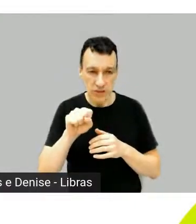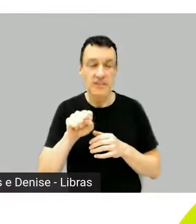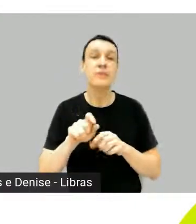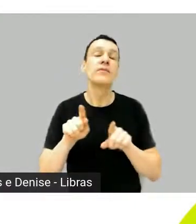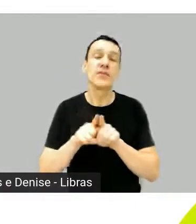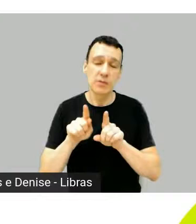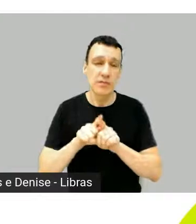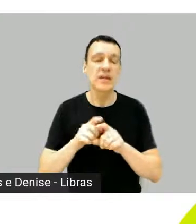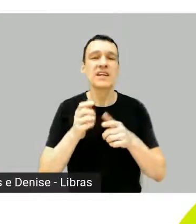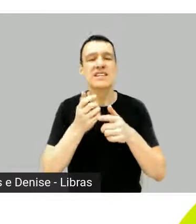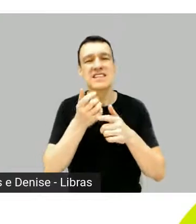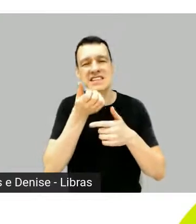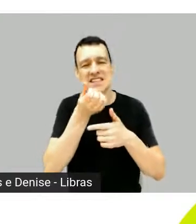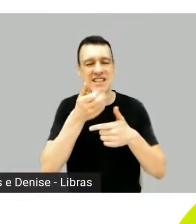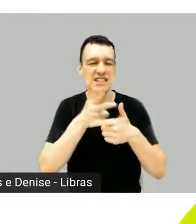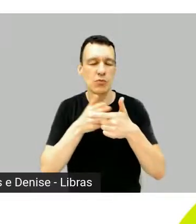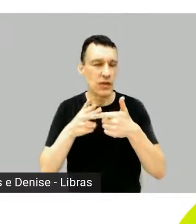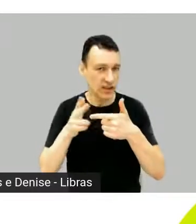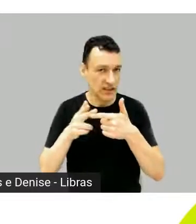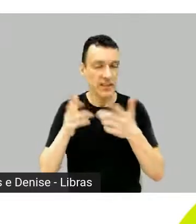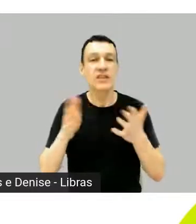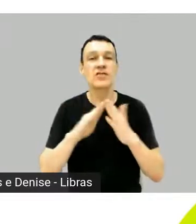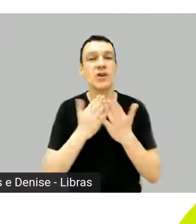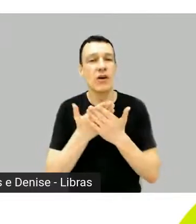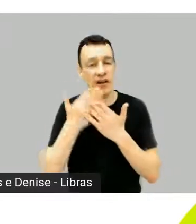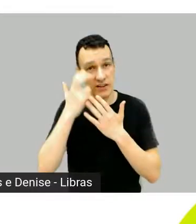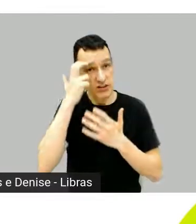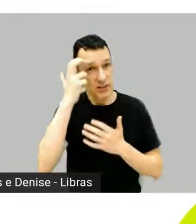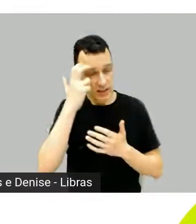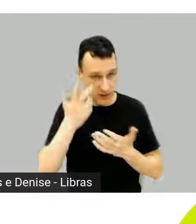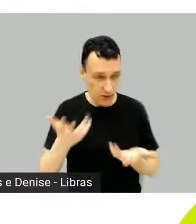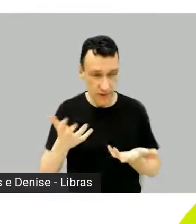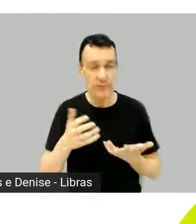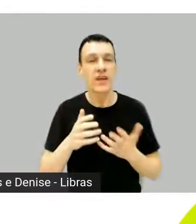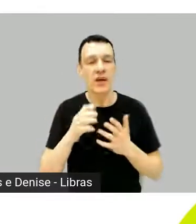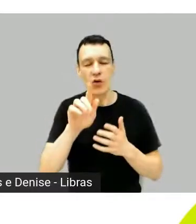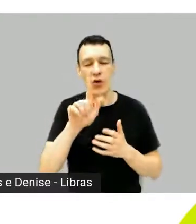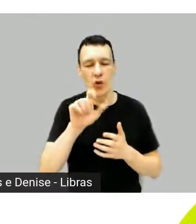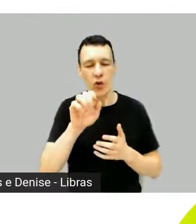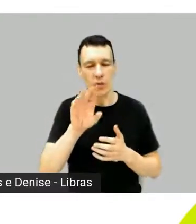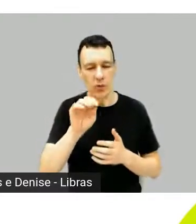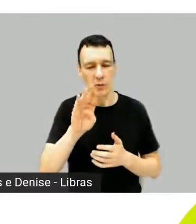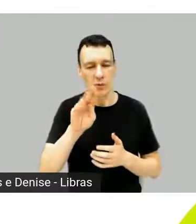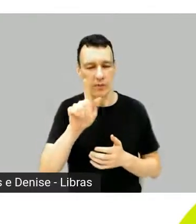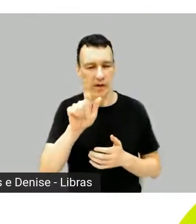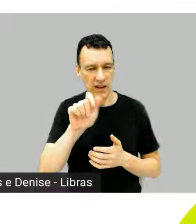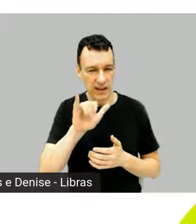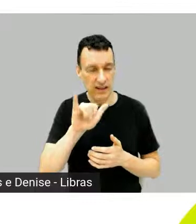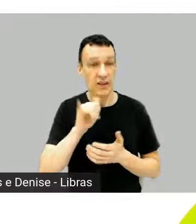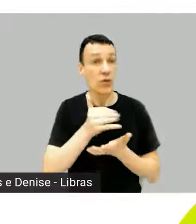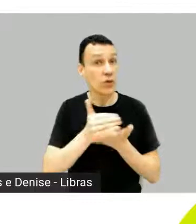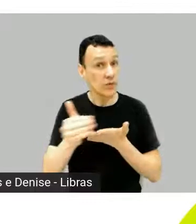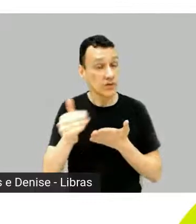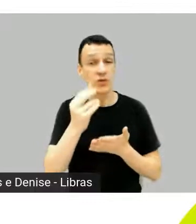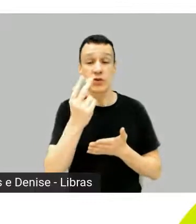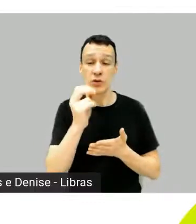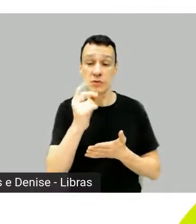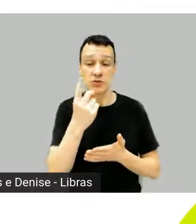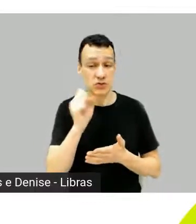de Gênios, da Globoplay e Gloob, que estreou em 2018. Peraí, tem mais.